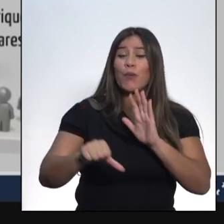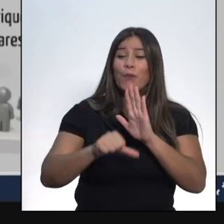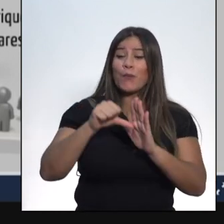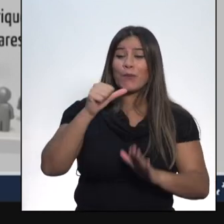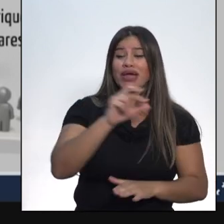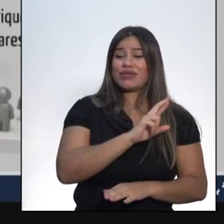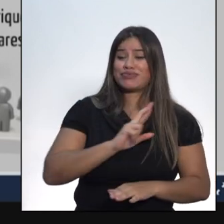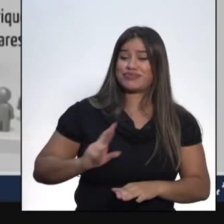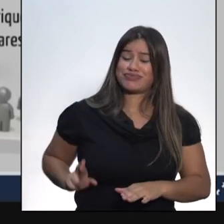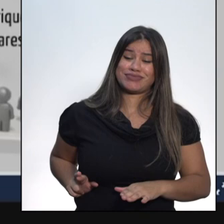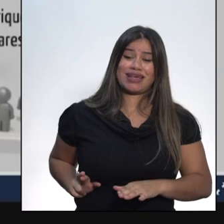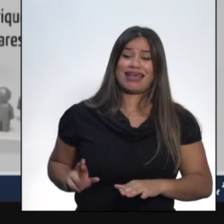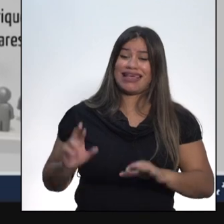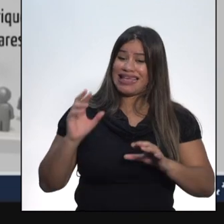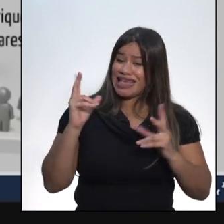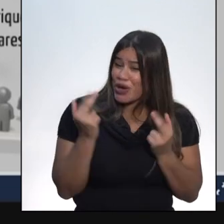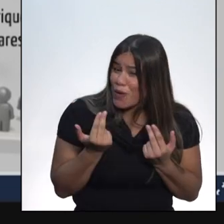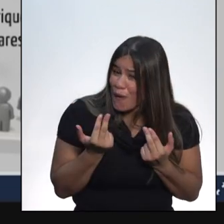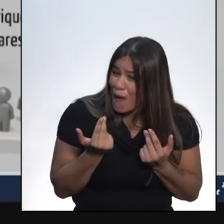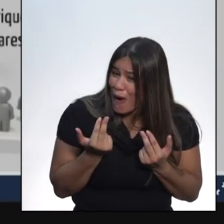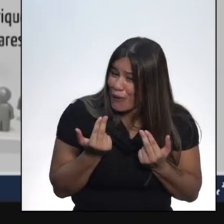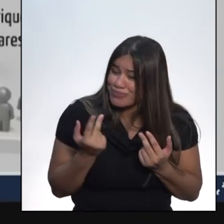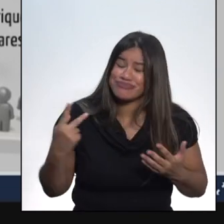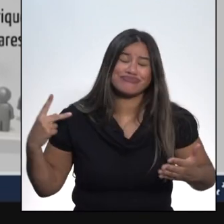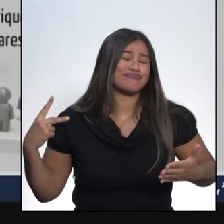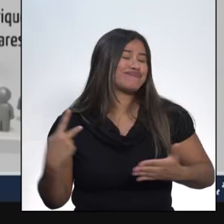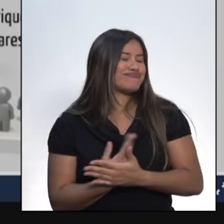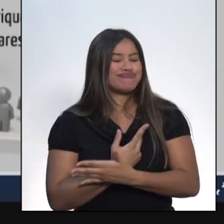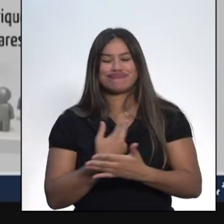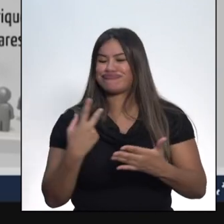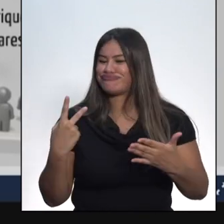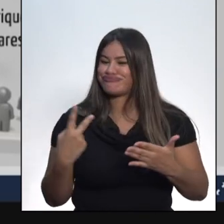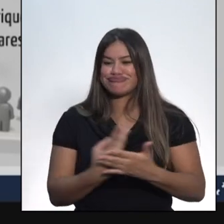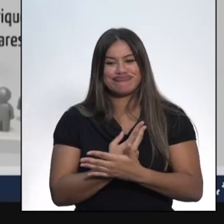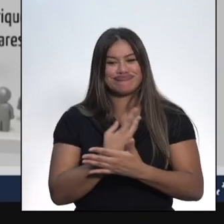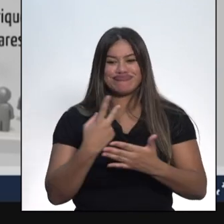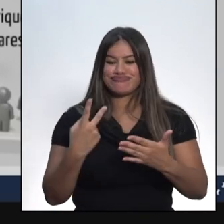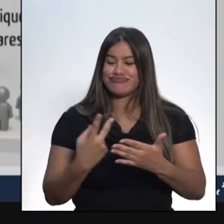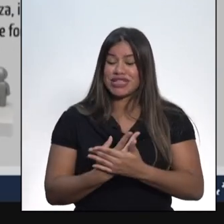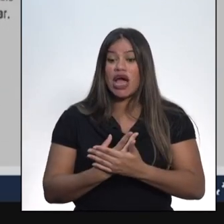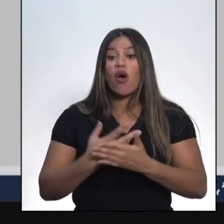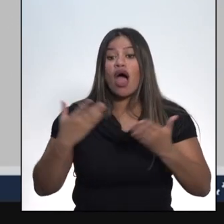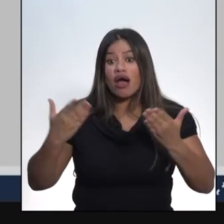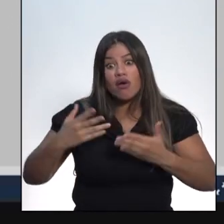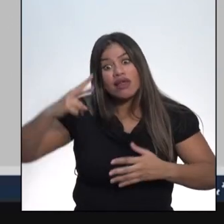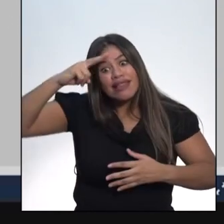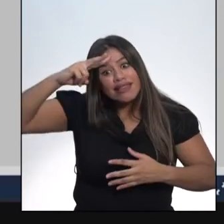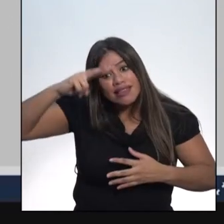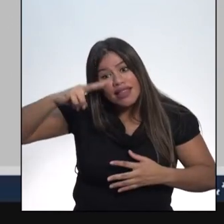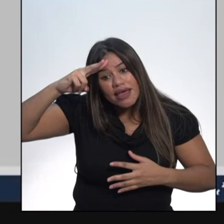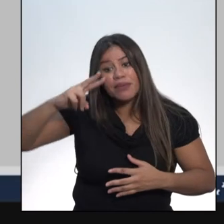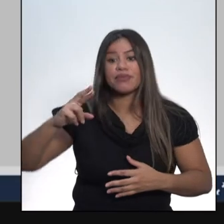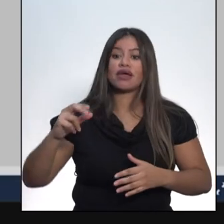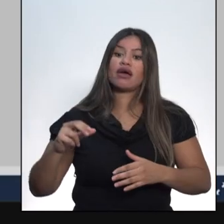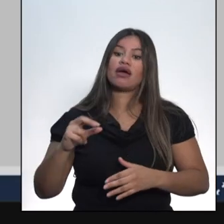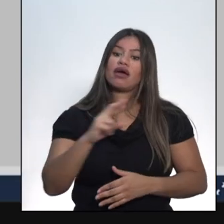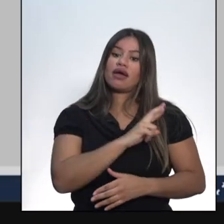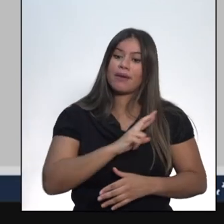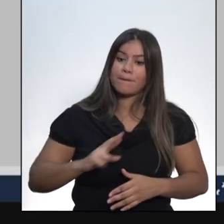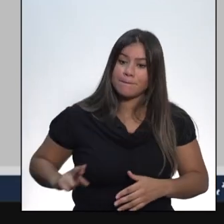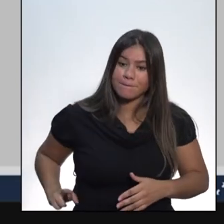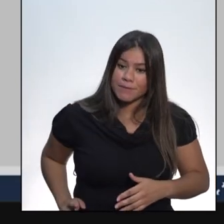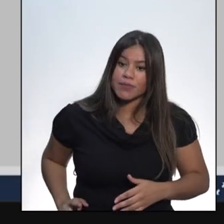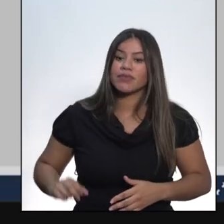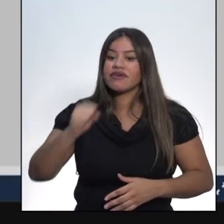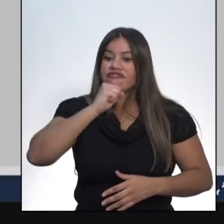exatamente o contrário disso. Então, a partir de agora, não se esqueça, República Velha, política